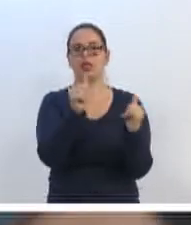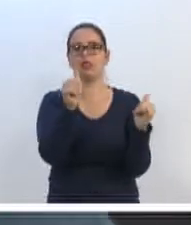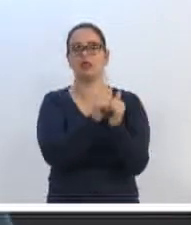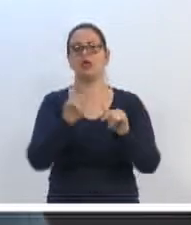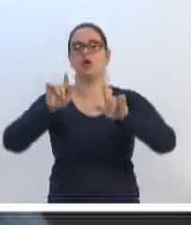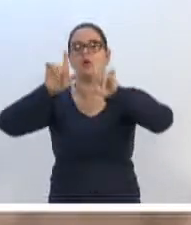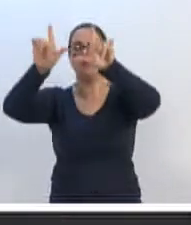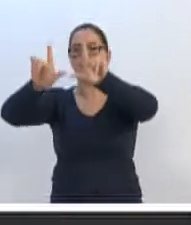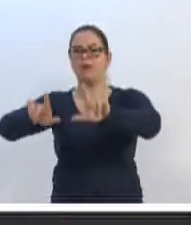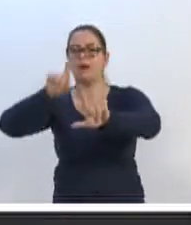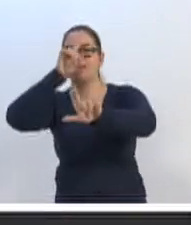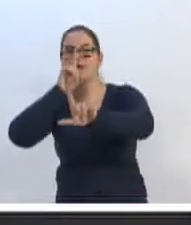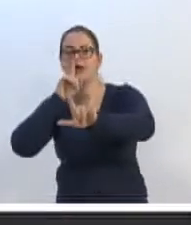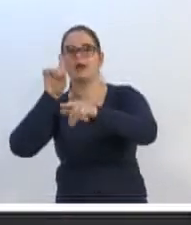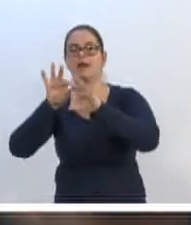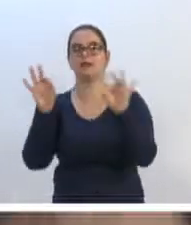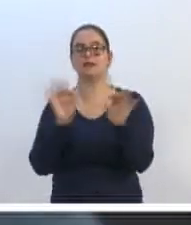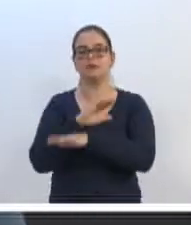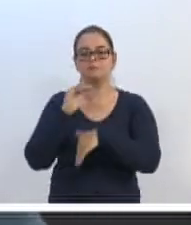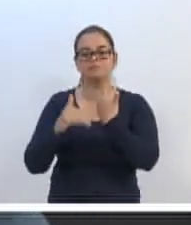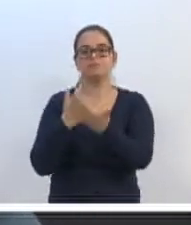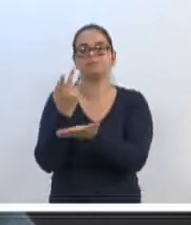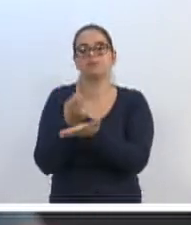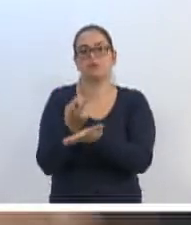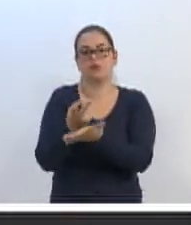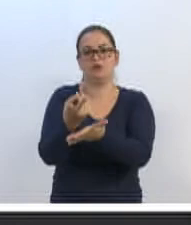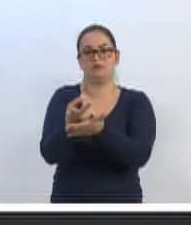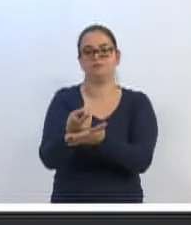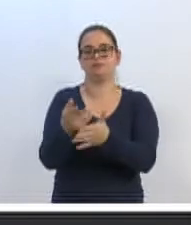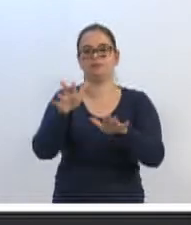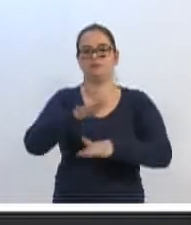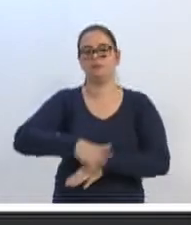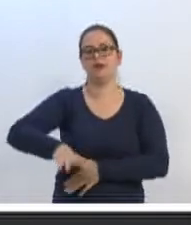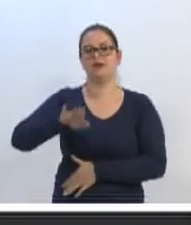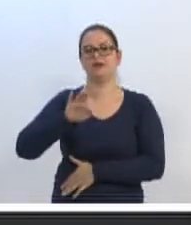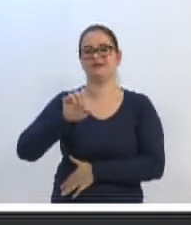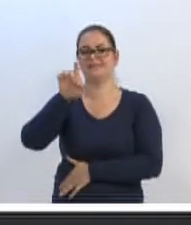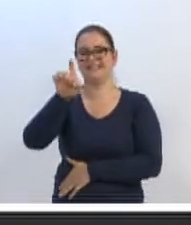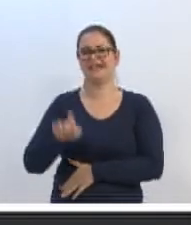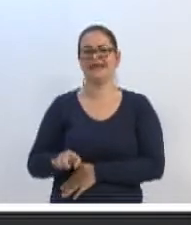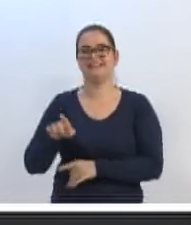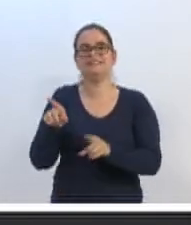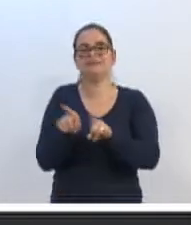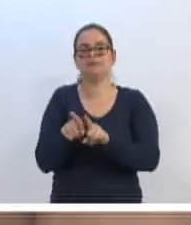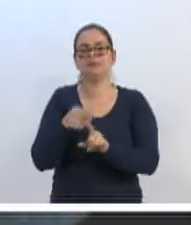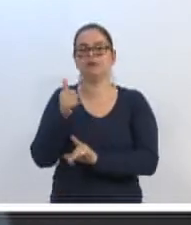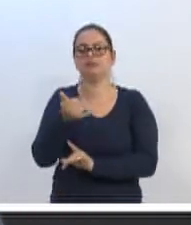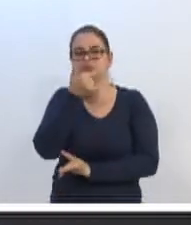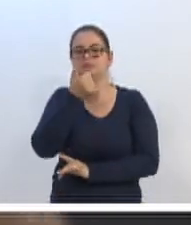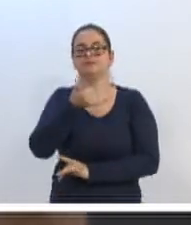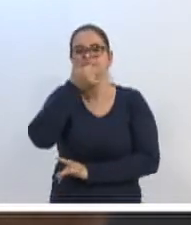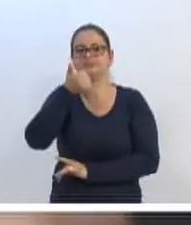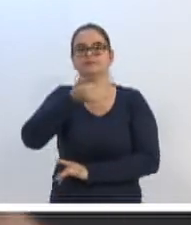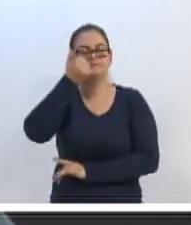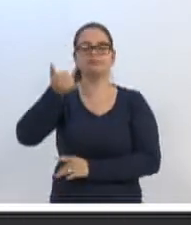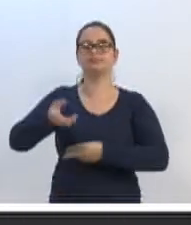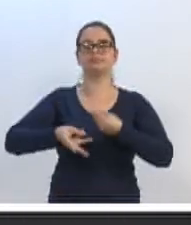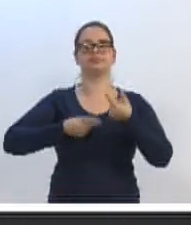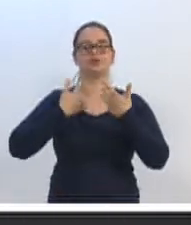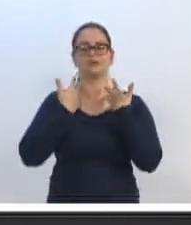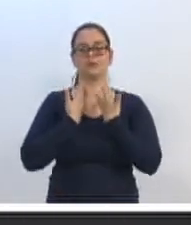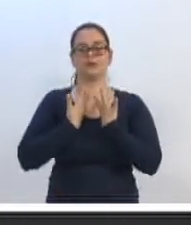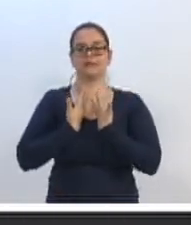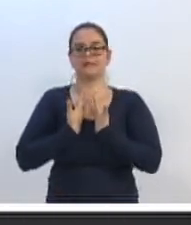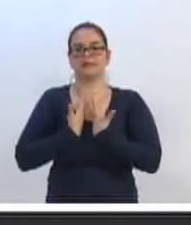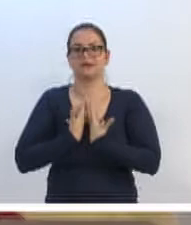amarela, nada de concreto para tocar o barco com relação às áreas ex e todas essas situações. Só desculpas, desculpas e mais desculpas. Estamos cansando já.